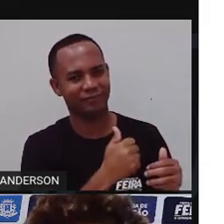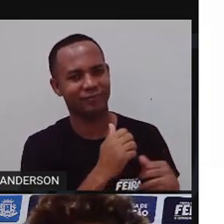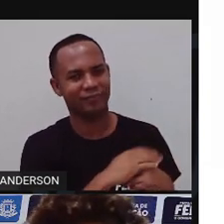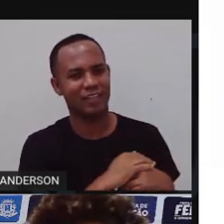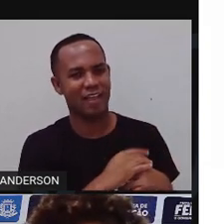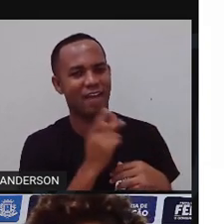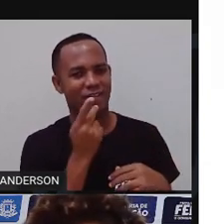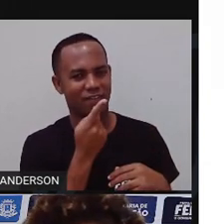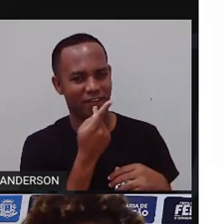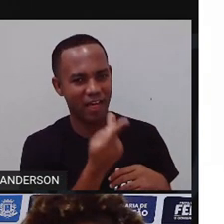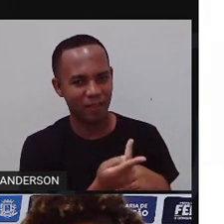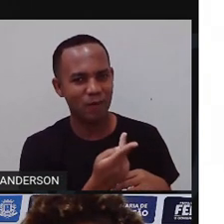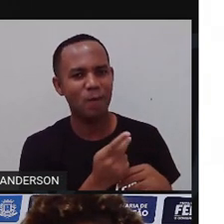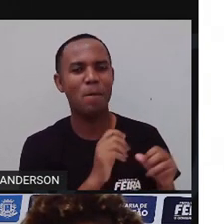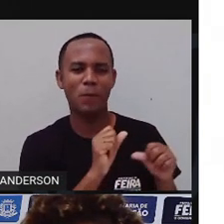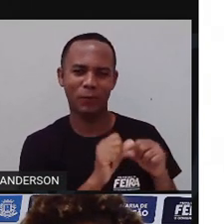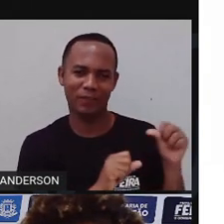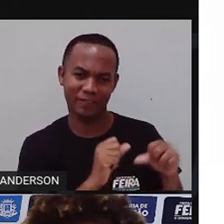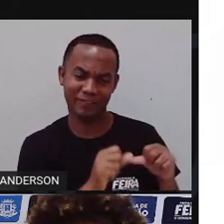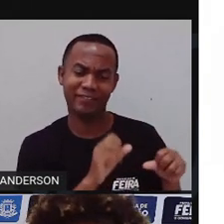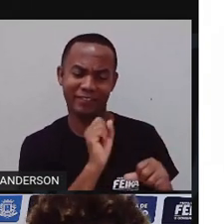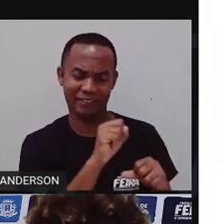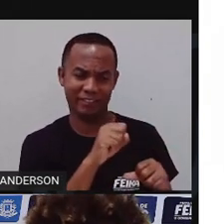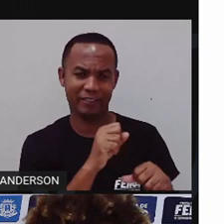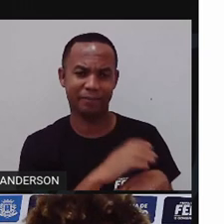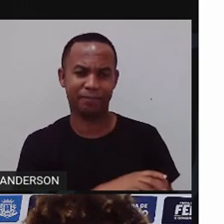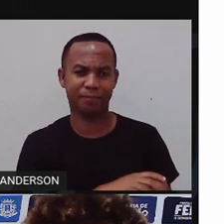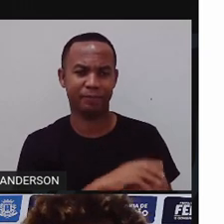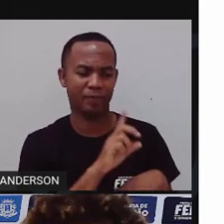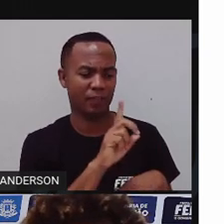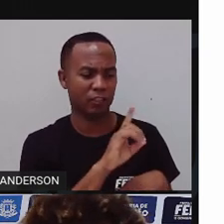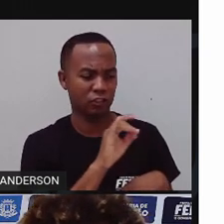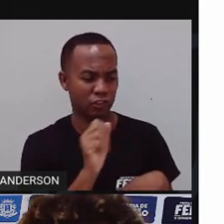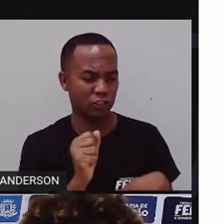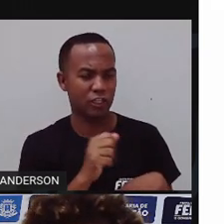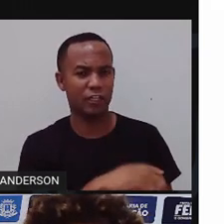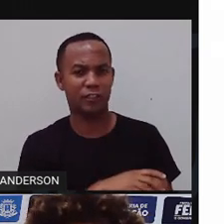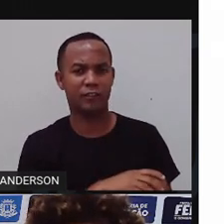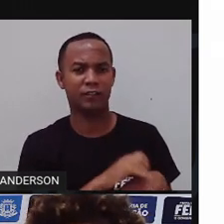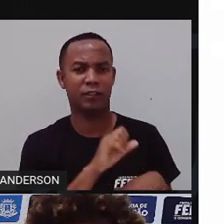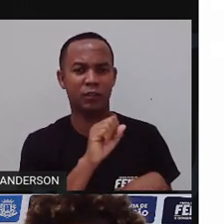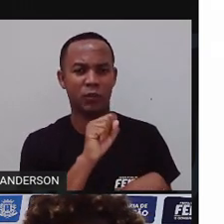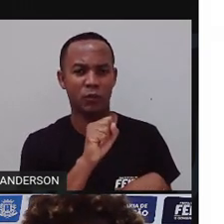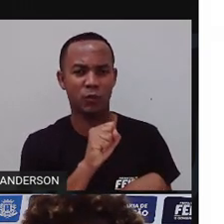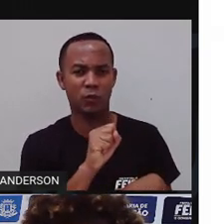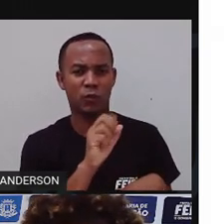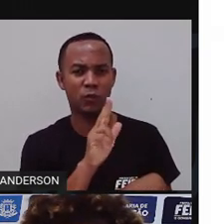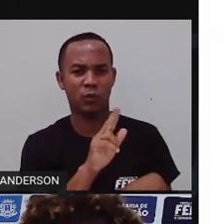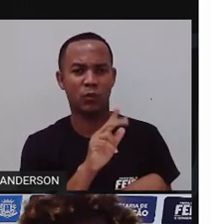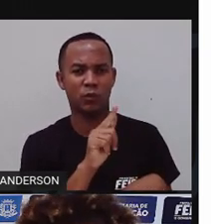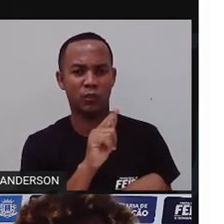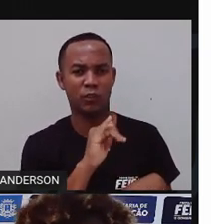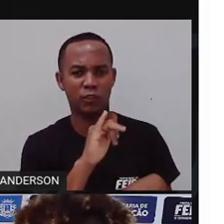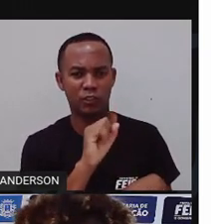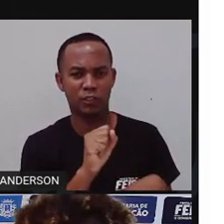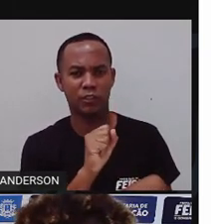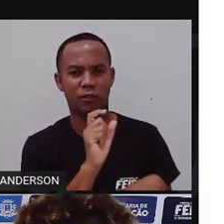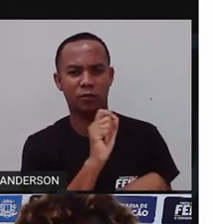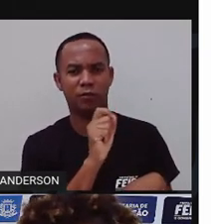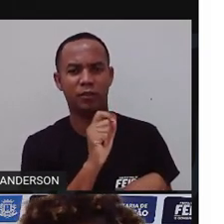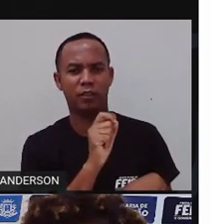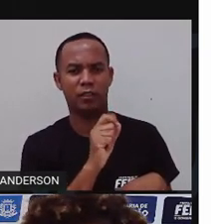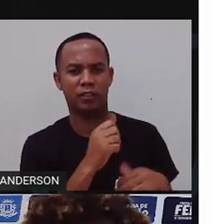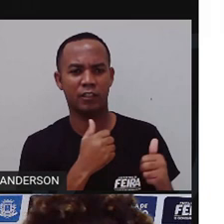disse que ia mudar. Um dia, sujis seguiu o caminhão de lixo até o lixão.